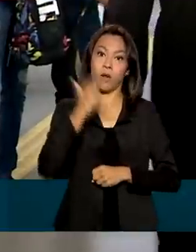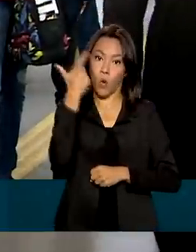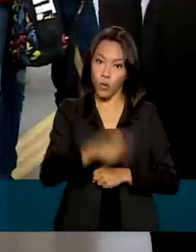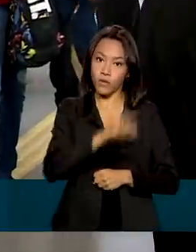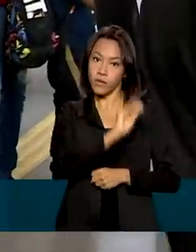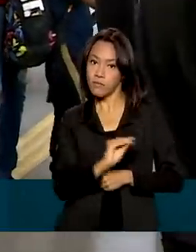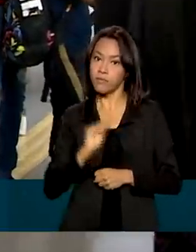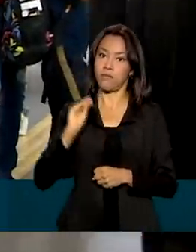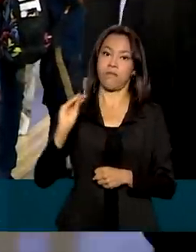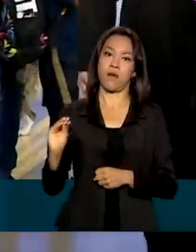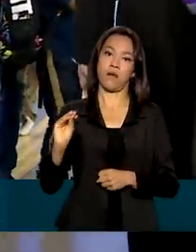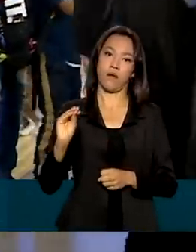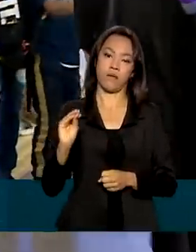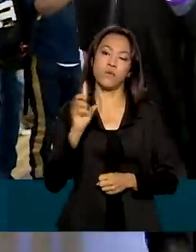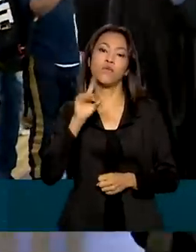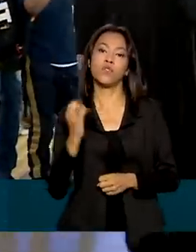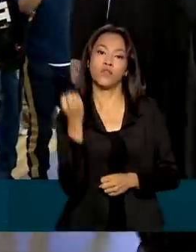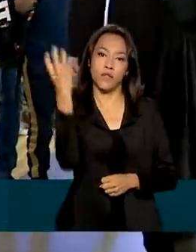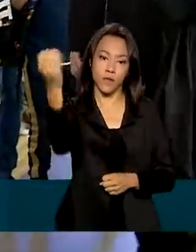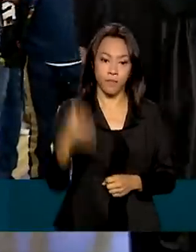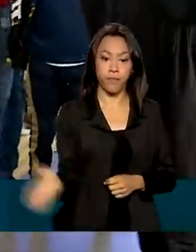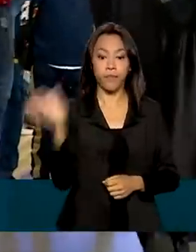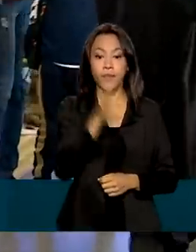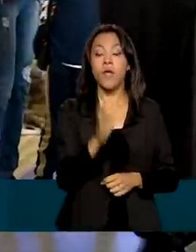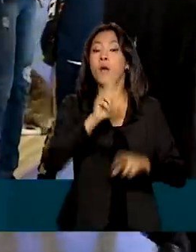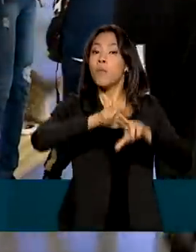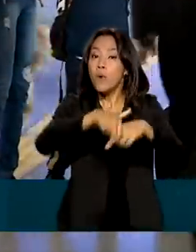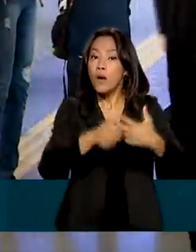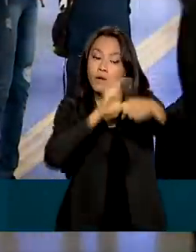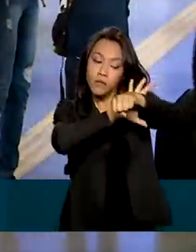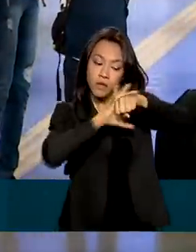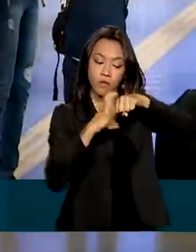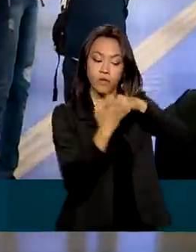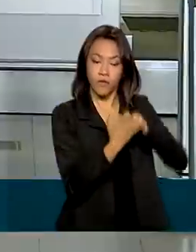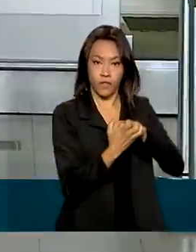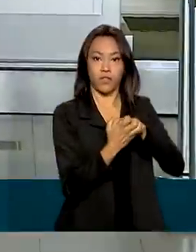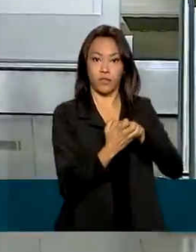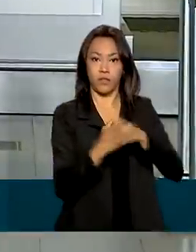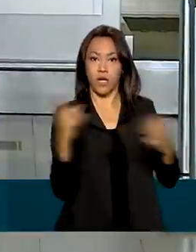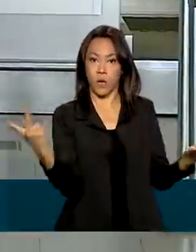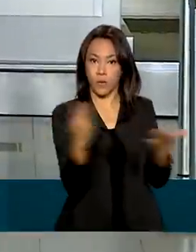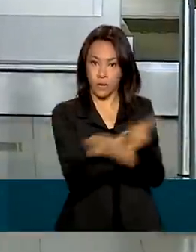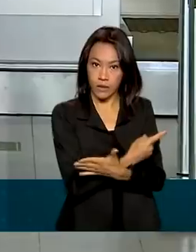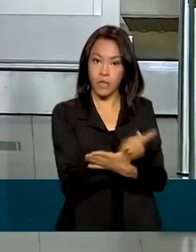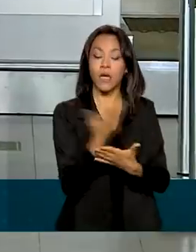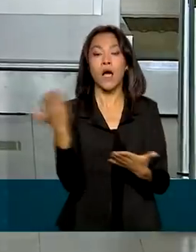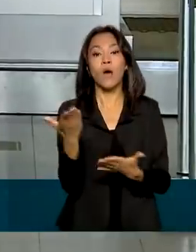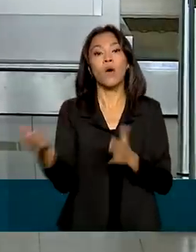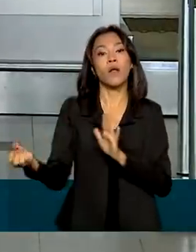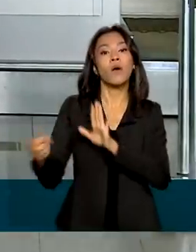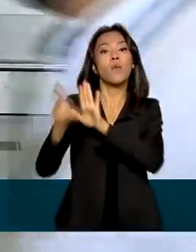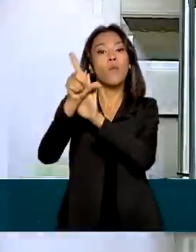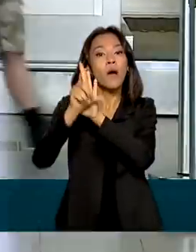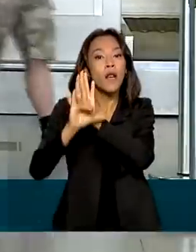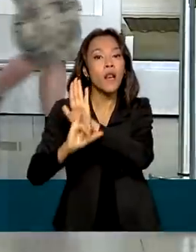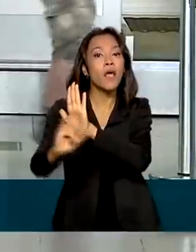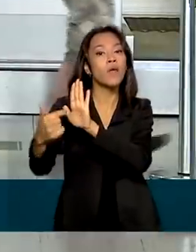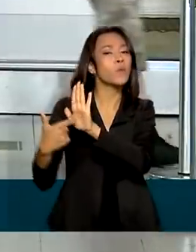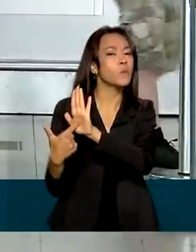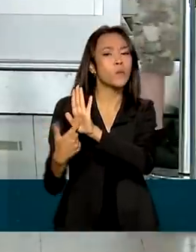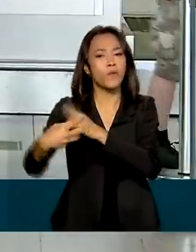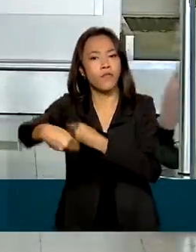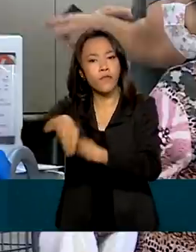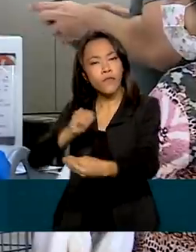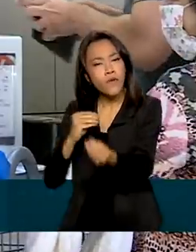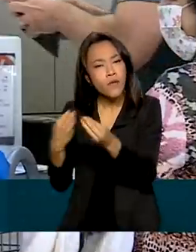2020, por causa da crise sanitária causada pela covid-19, entrou em vigor uma lei que flexibilizou